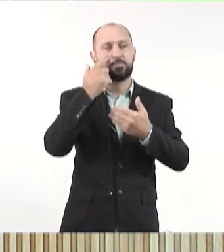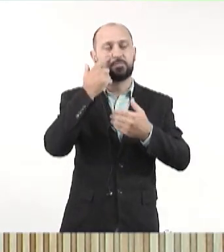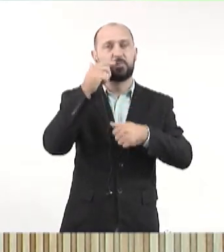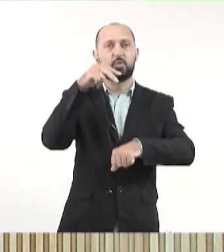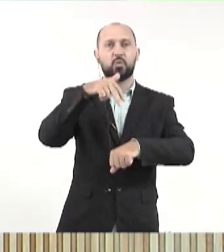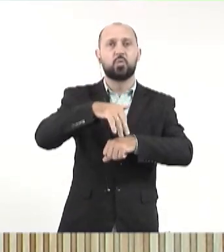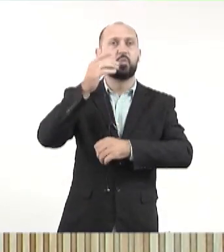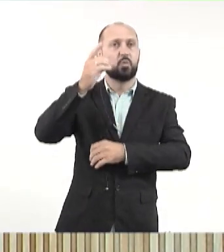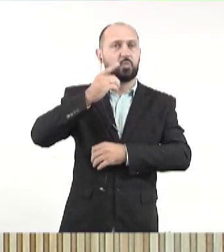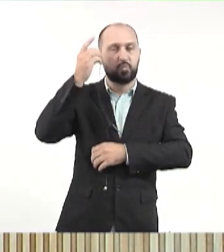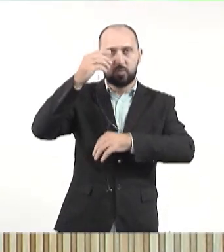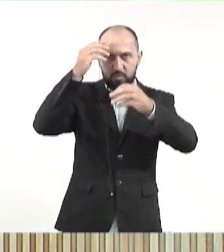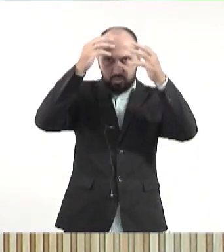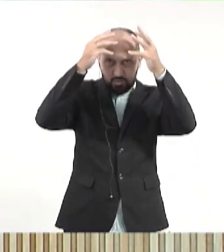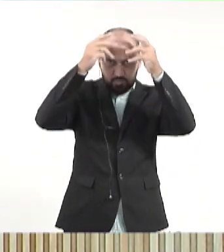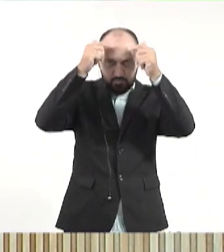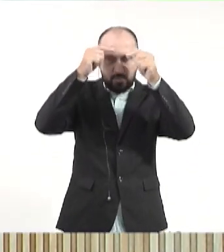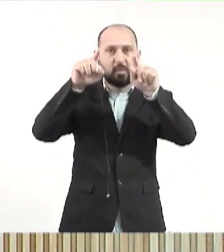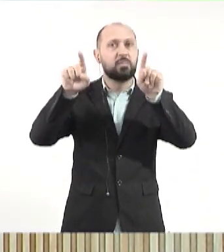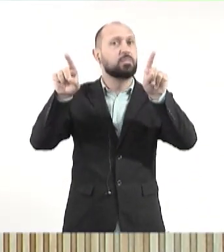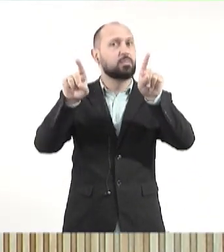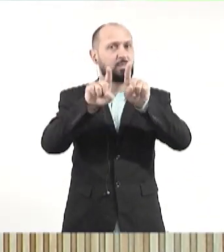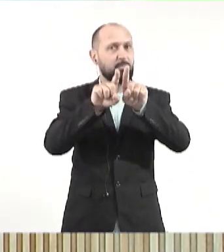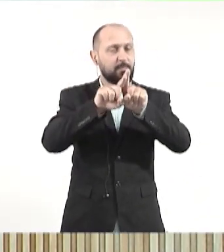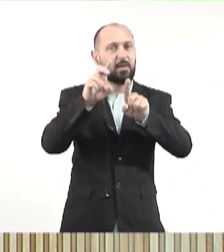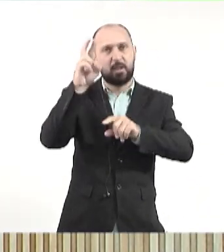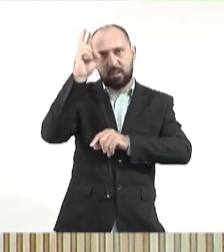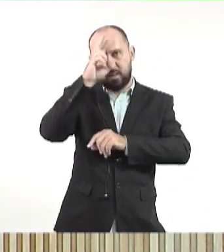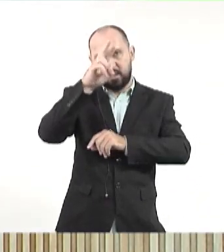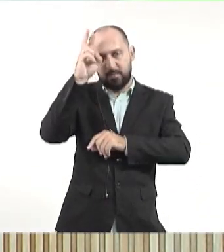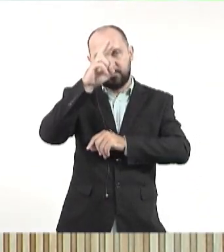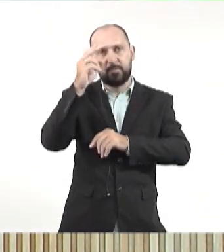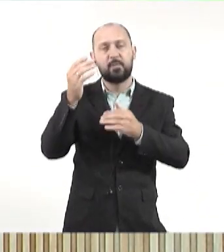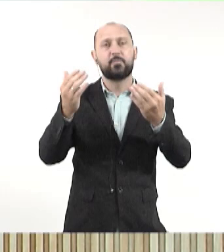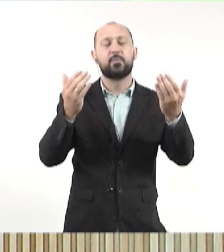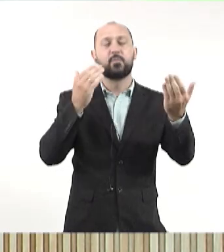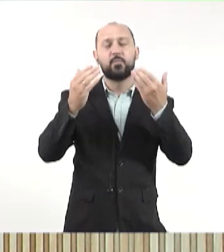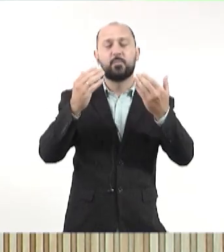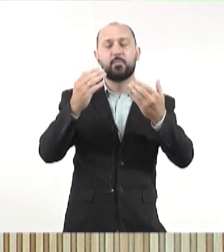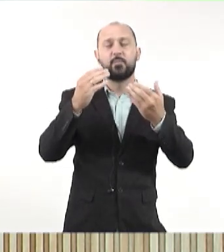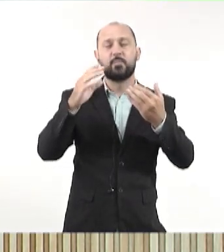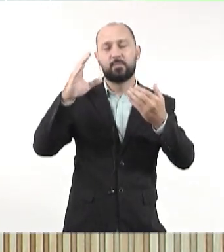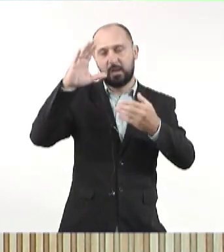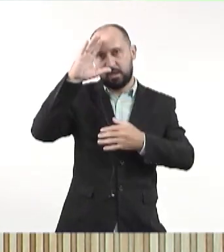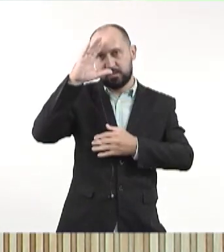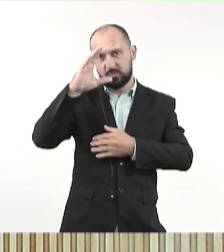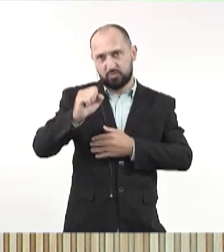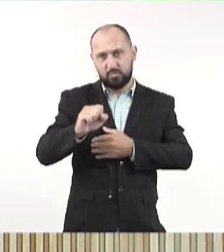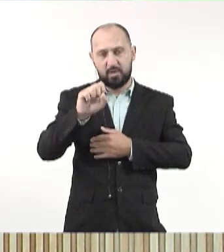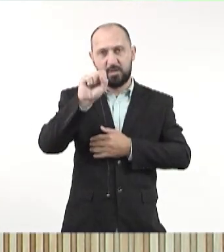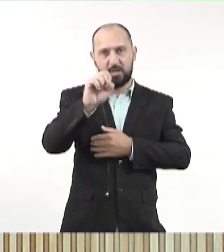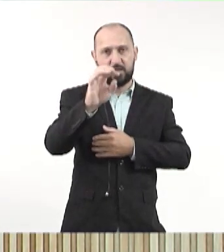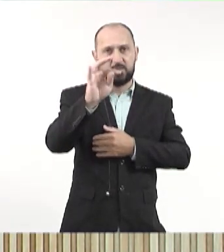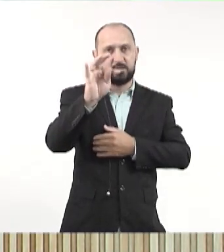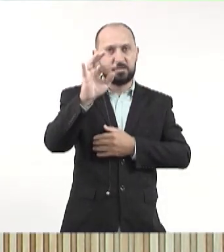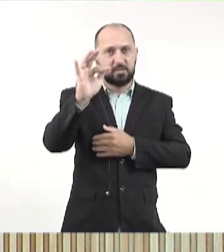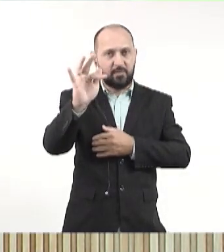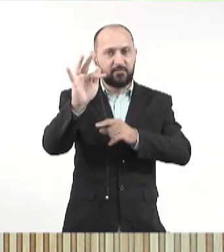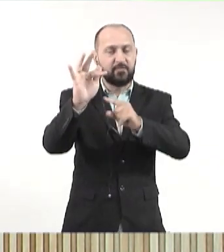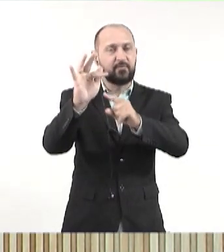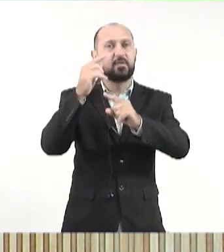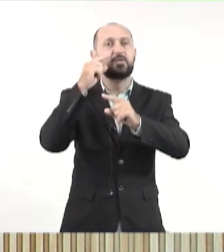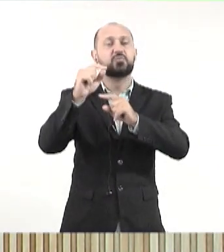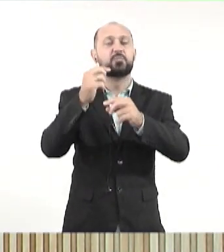grande expediente, deputado Paulo Duarte, inclusive lembrando uma decisão que foi proferida pelo Supremo Tribunal Federal